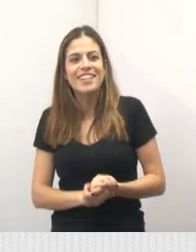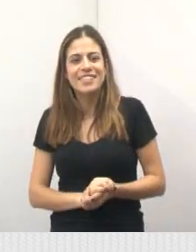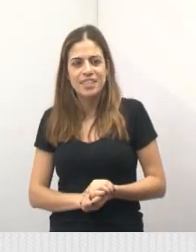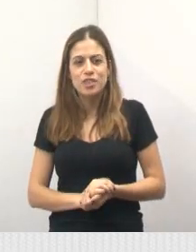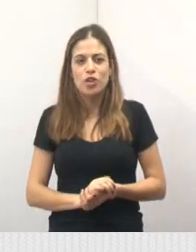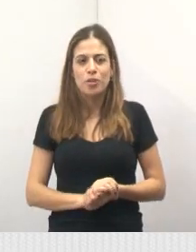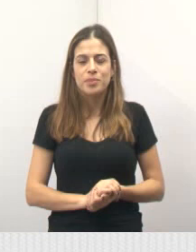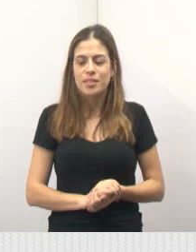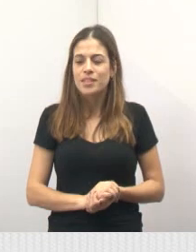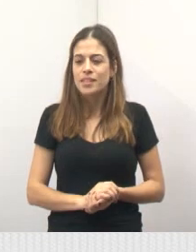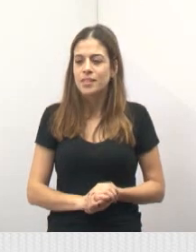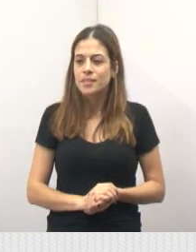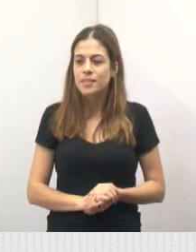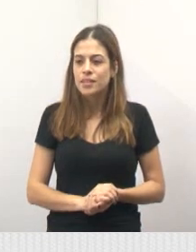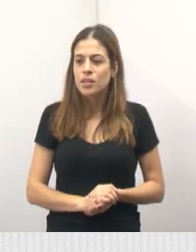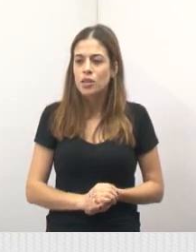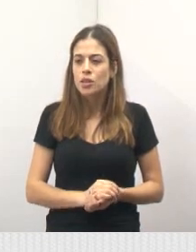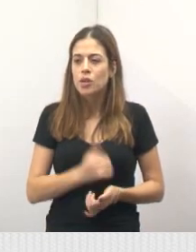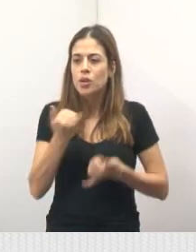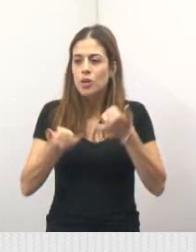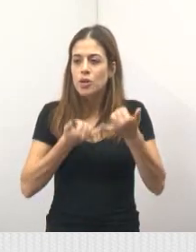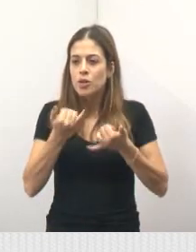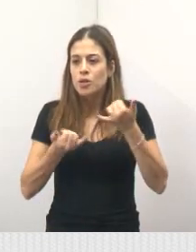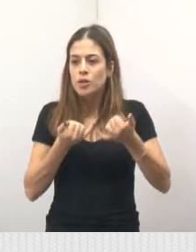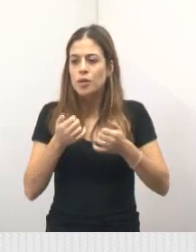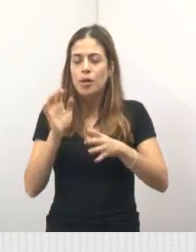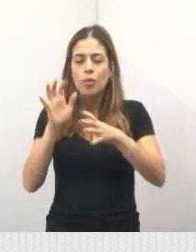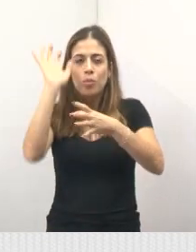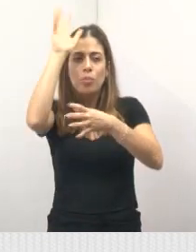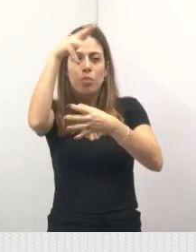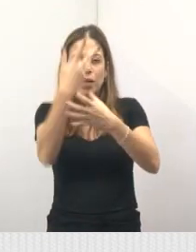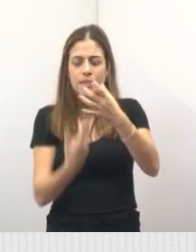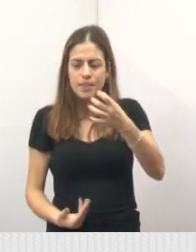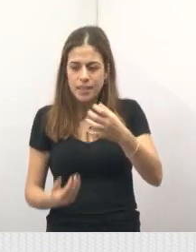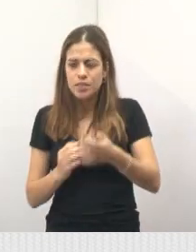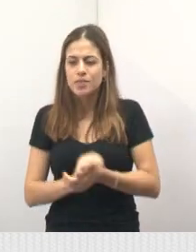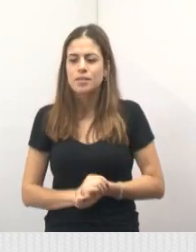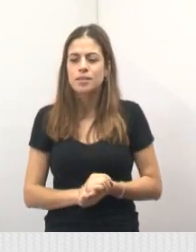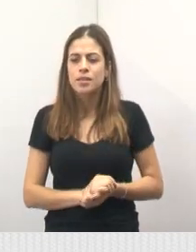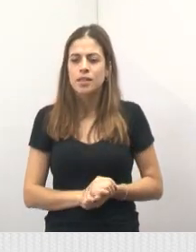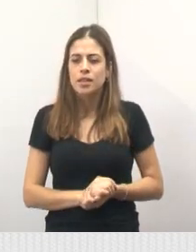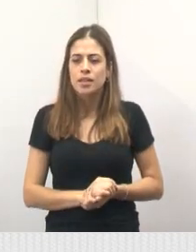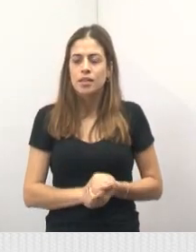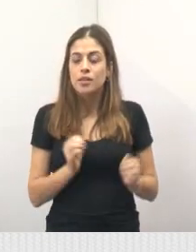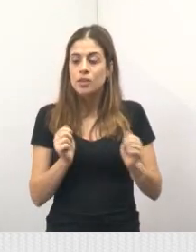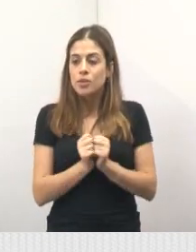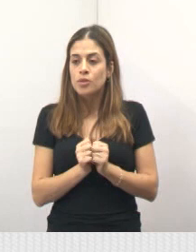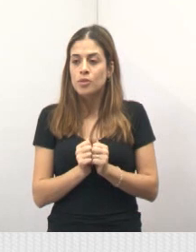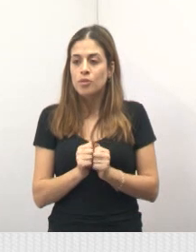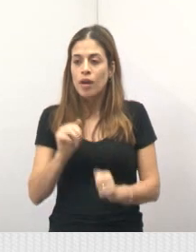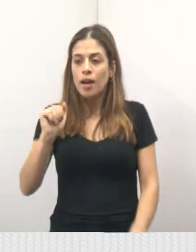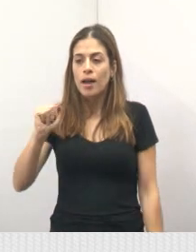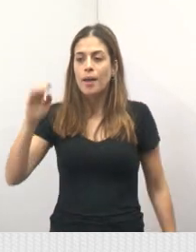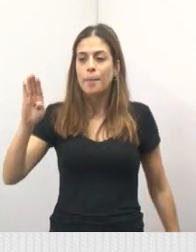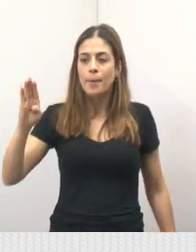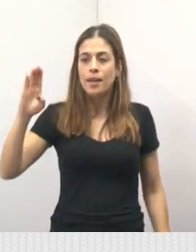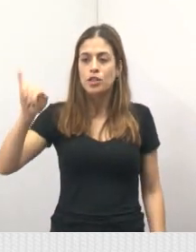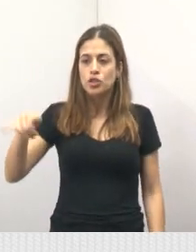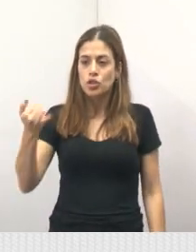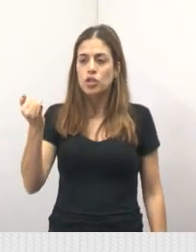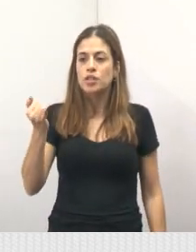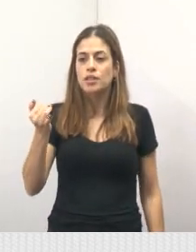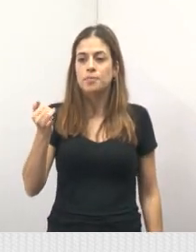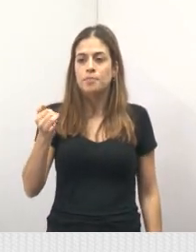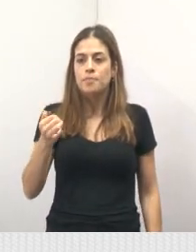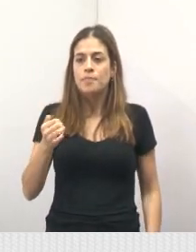prestigiando os jogos de basquete das categorias de base, acompanhado do pessoal lá da ABJ, Associação de